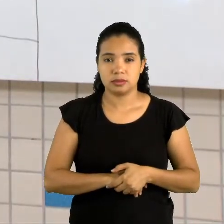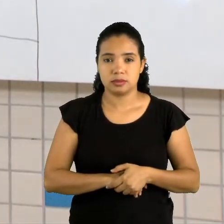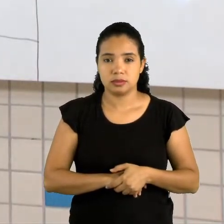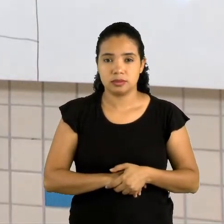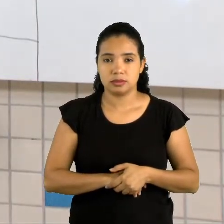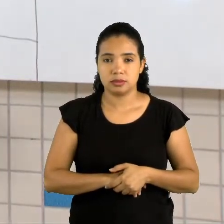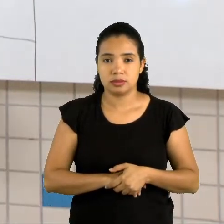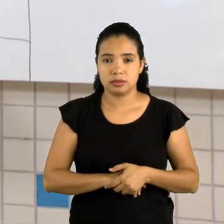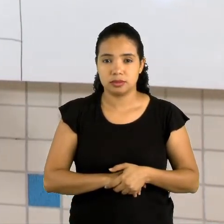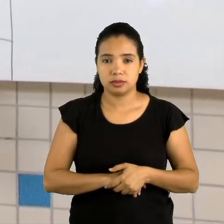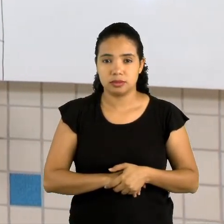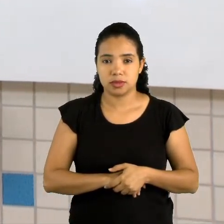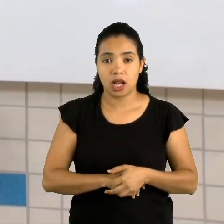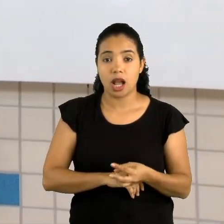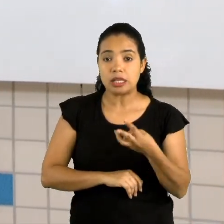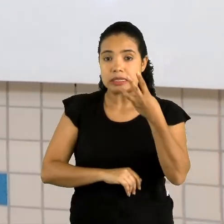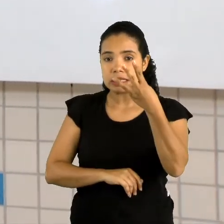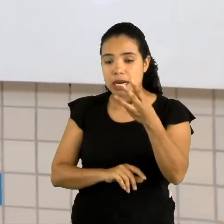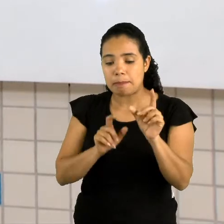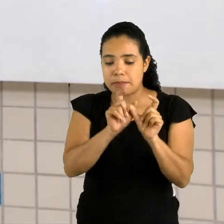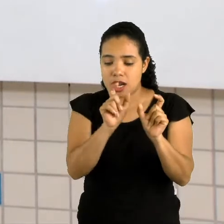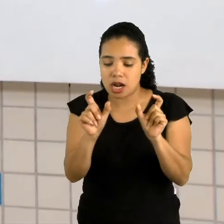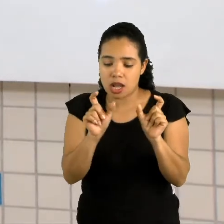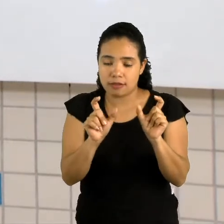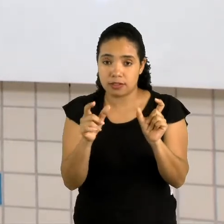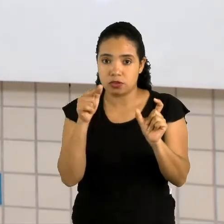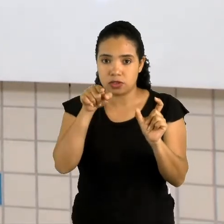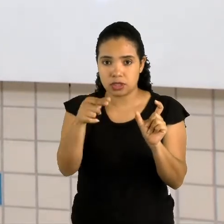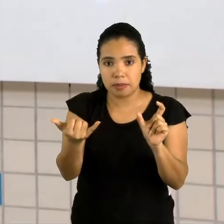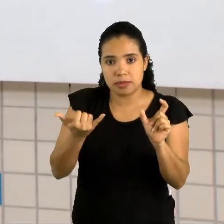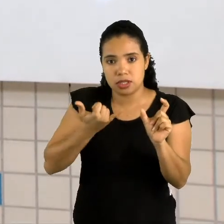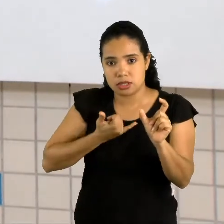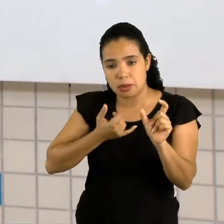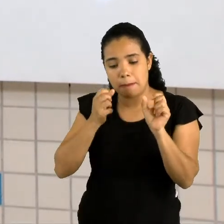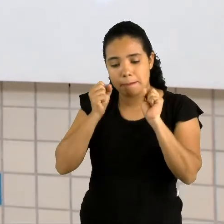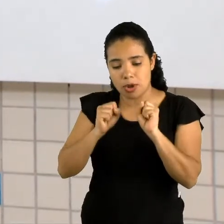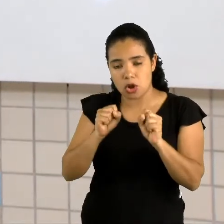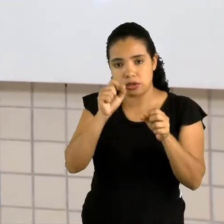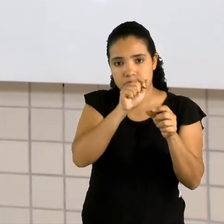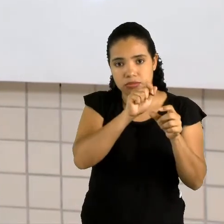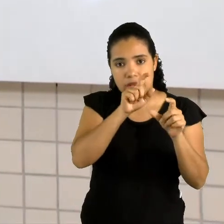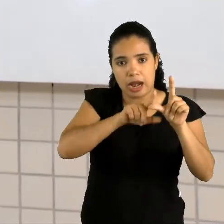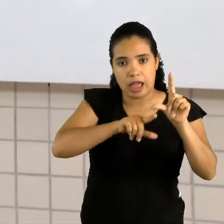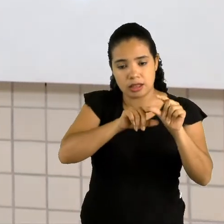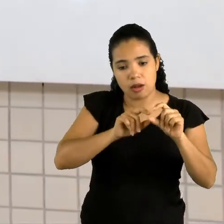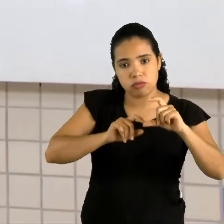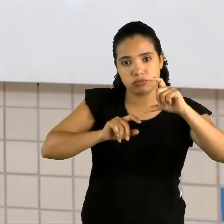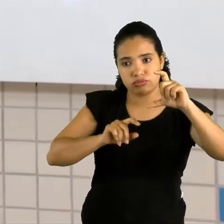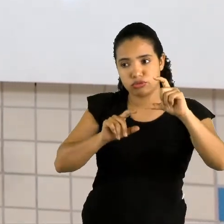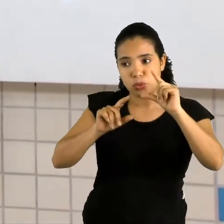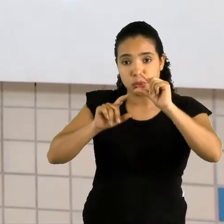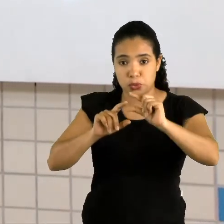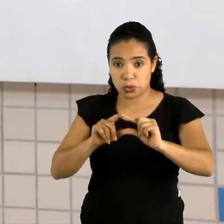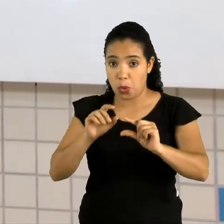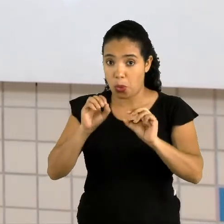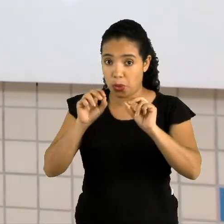Vou te falar três palavras e você vai me dizer qual delas eu posso escrever com letra maiúscula. Está ok?